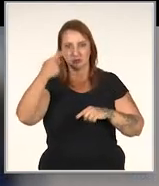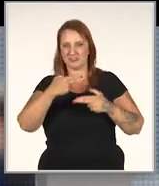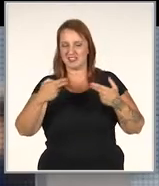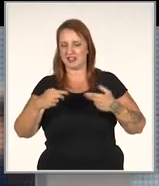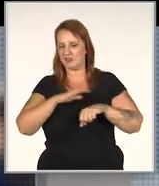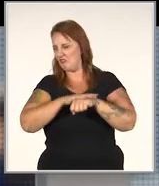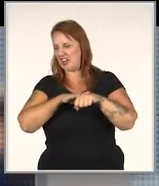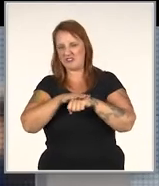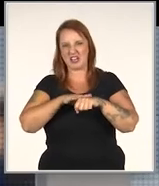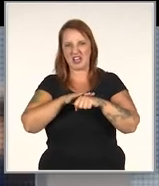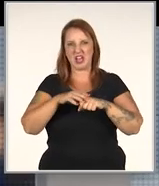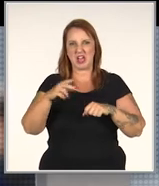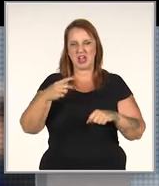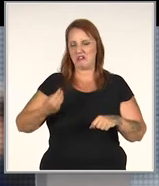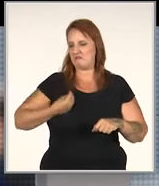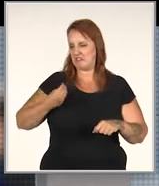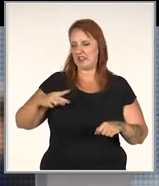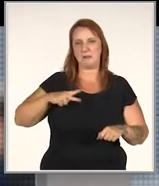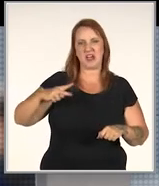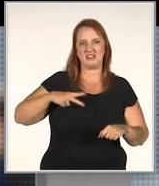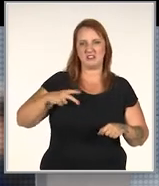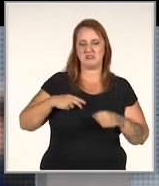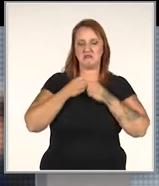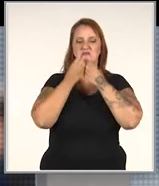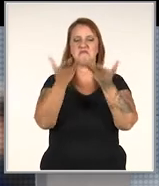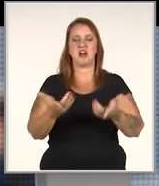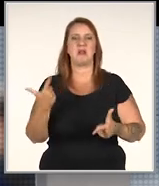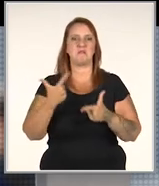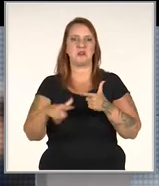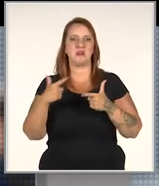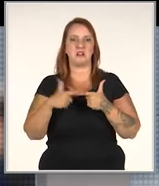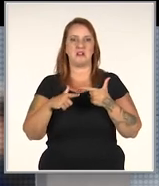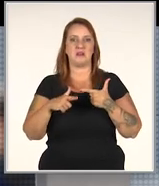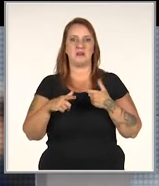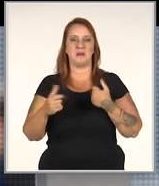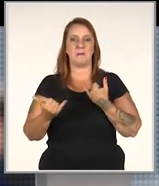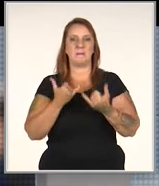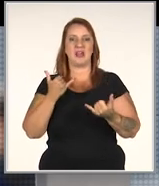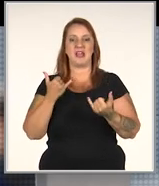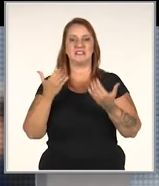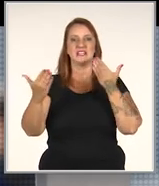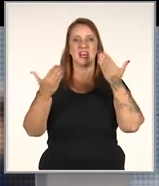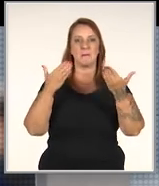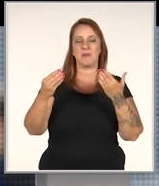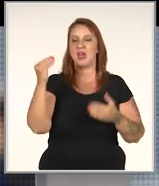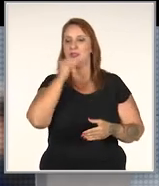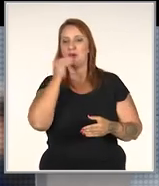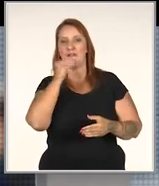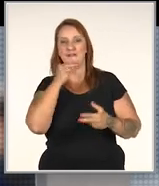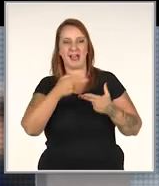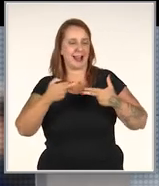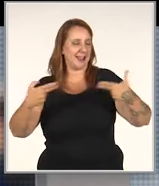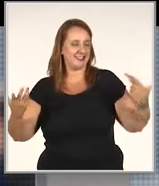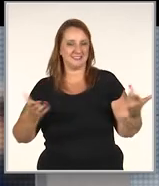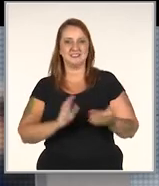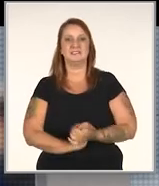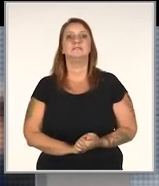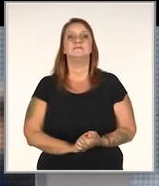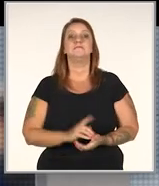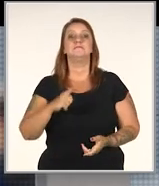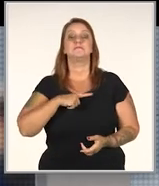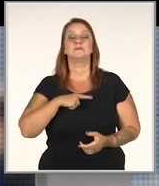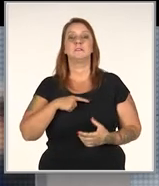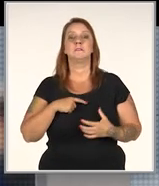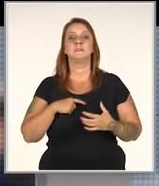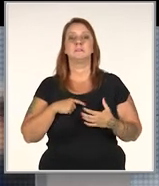sobre a dúvida, ele sai falando. Fala da vida pessoal, desabafa, vira uma sessão de terapia. da novela, fala de tudo, né?